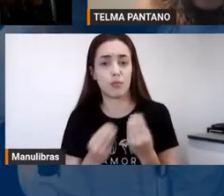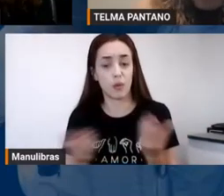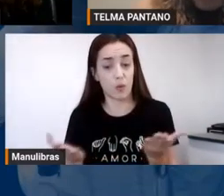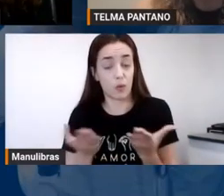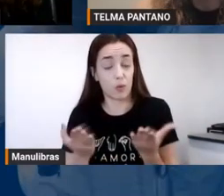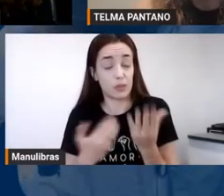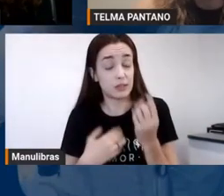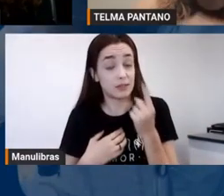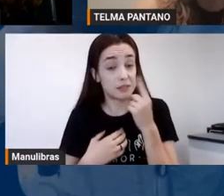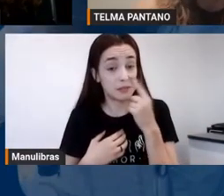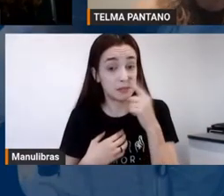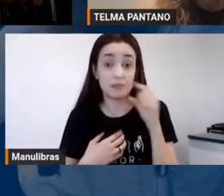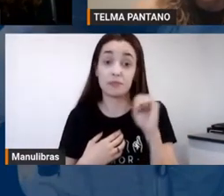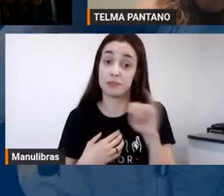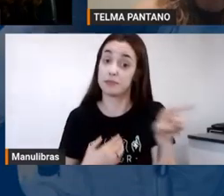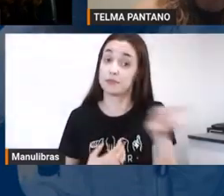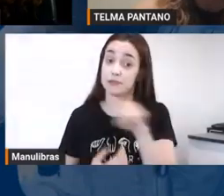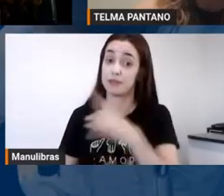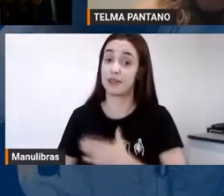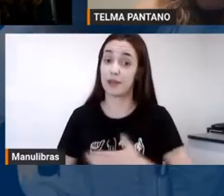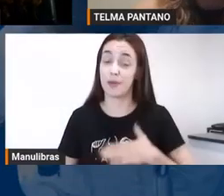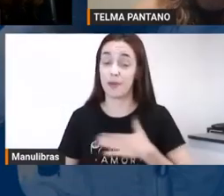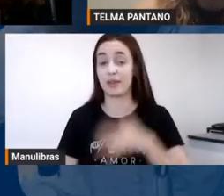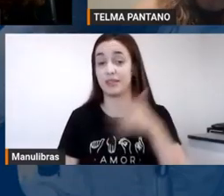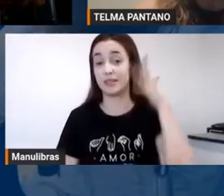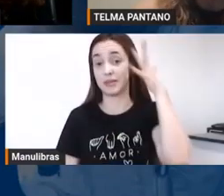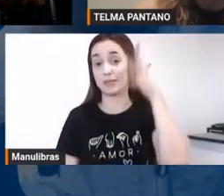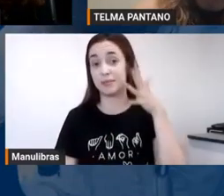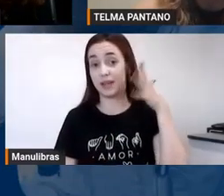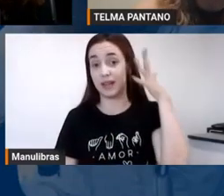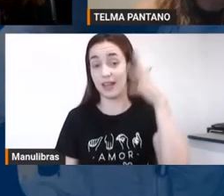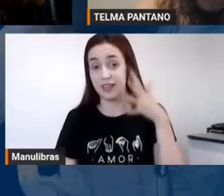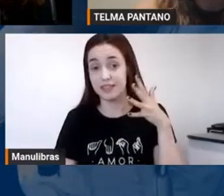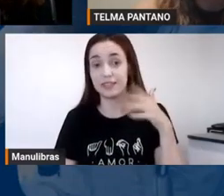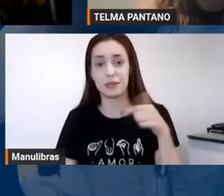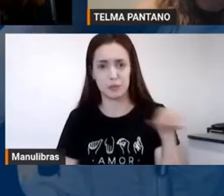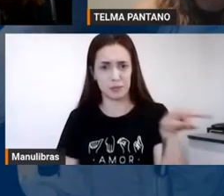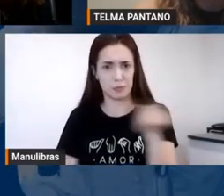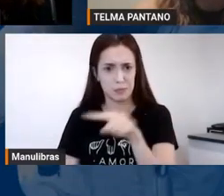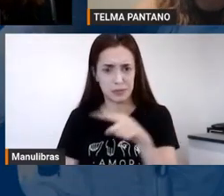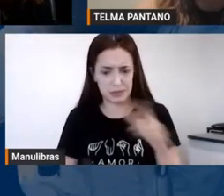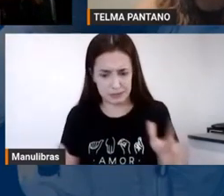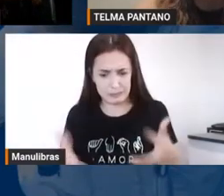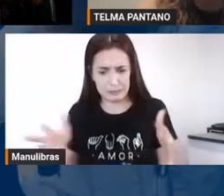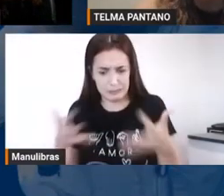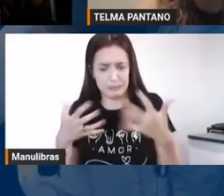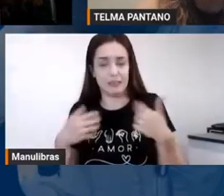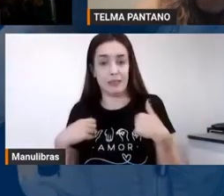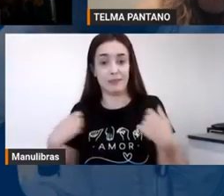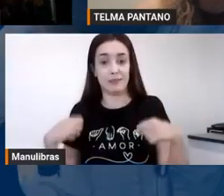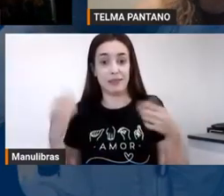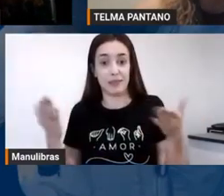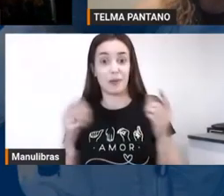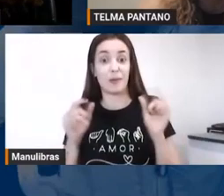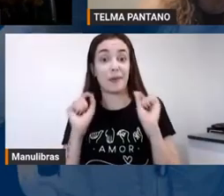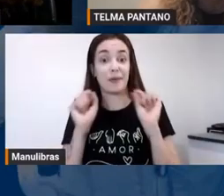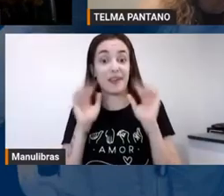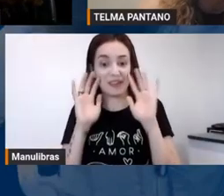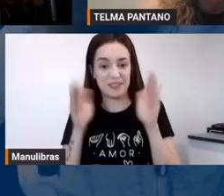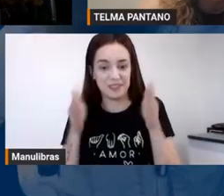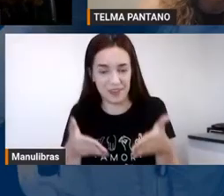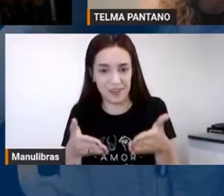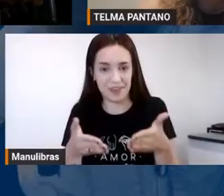preencher as expectativas de vocês, né? Que vocês levantaram a minha bola, agora eu preciso chutar para o gol. Com toda